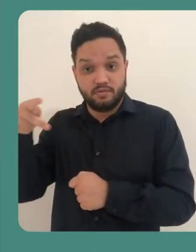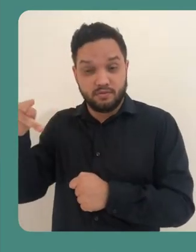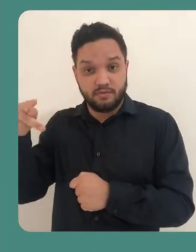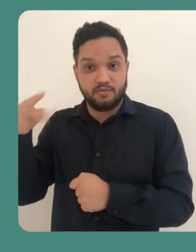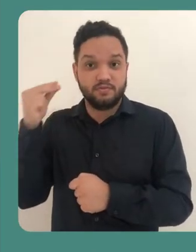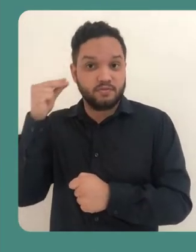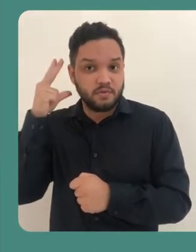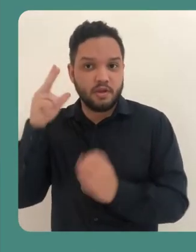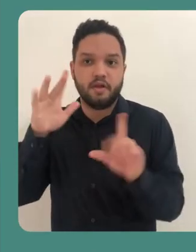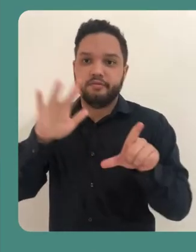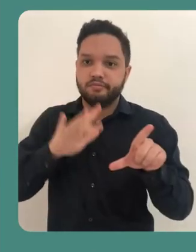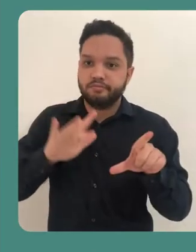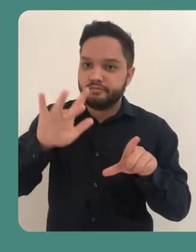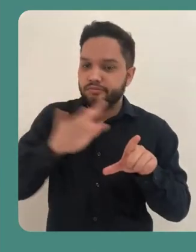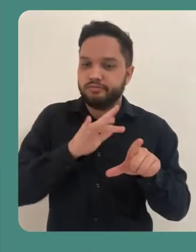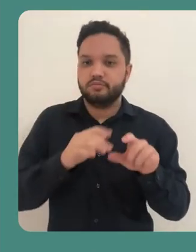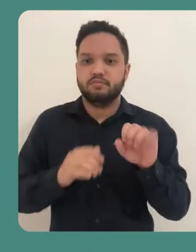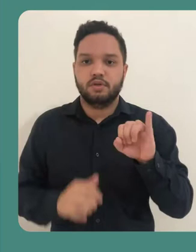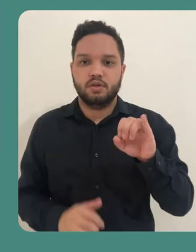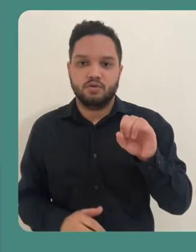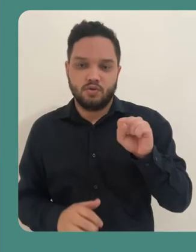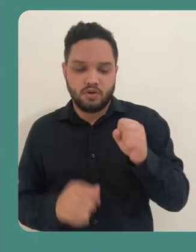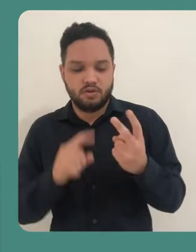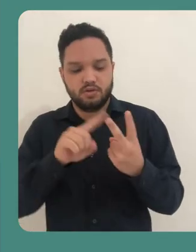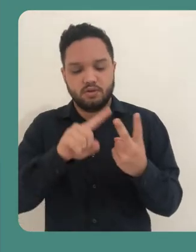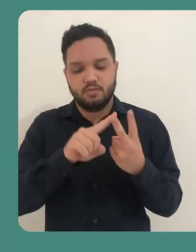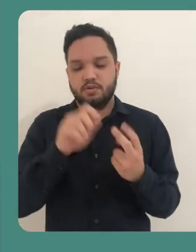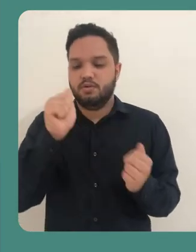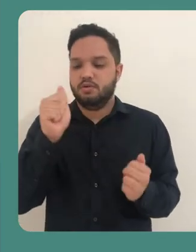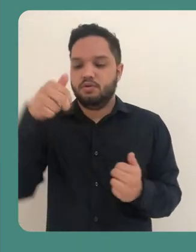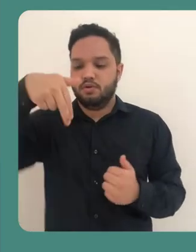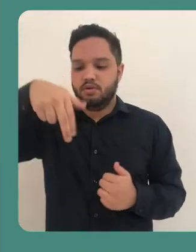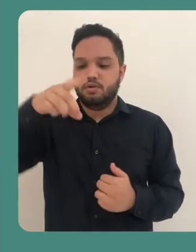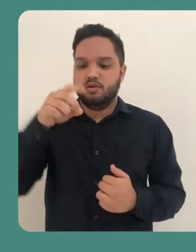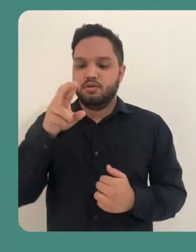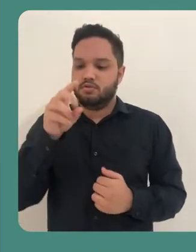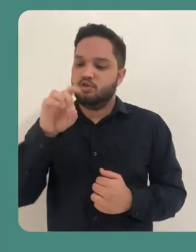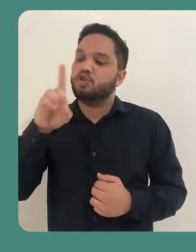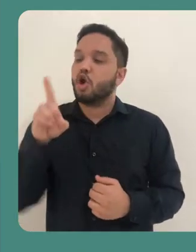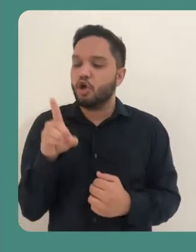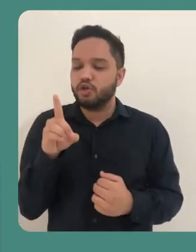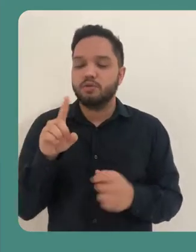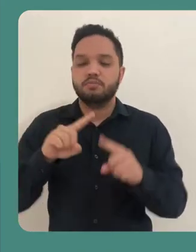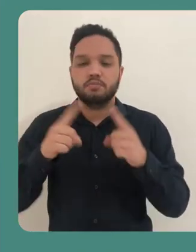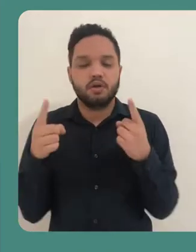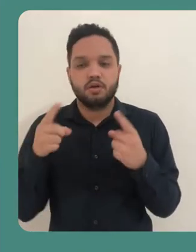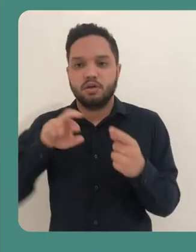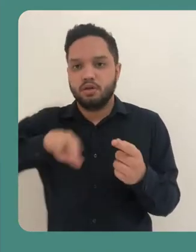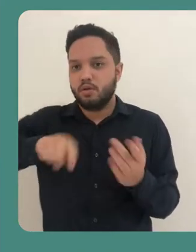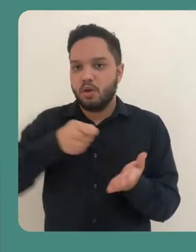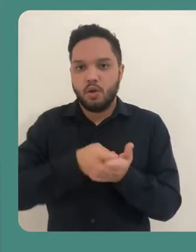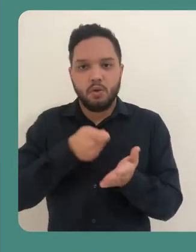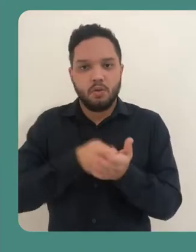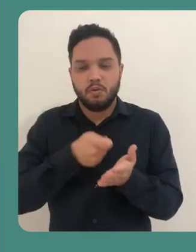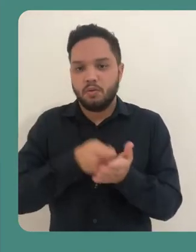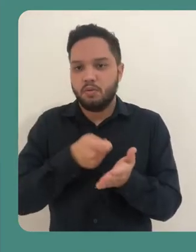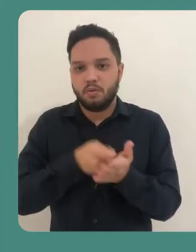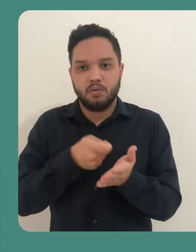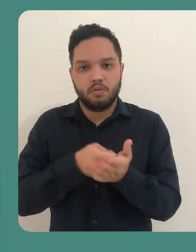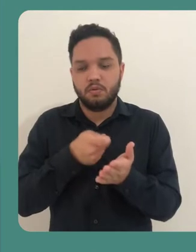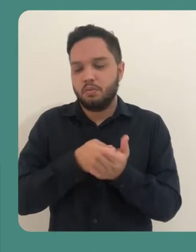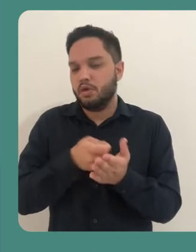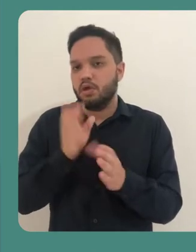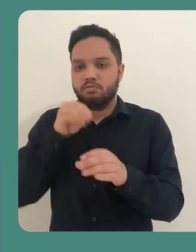para dispositivos móveis, tanto para iOS quanto para Android, mas ele não exige o uso desses